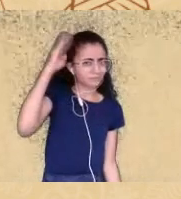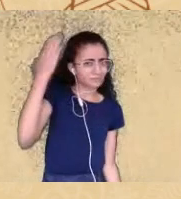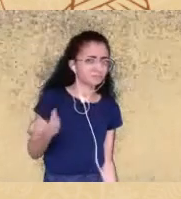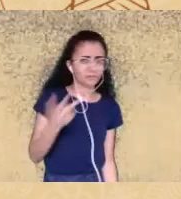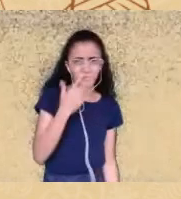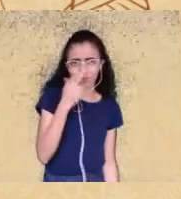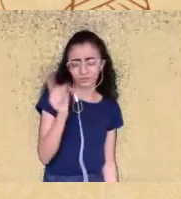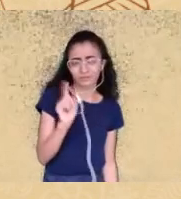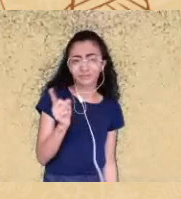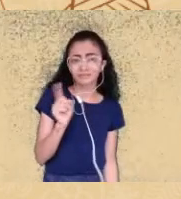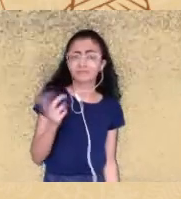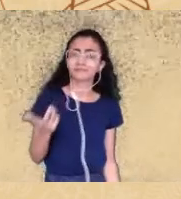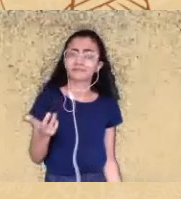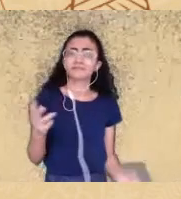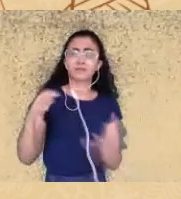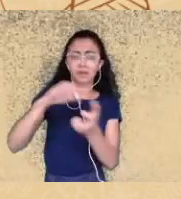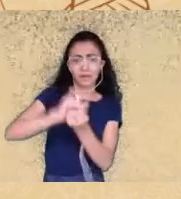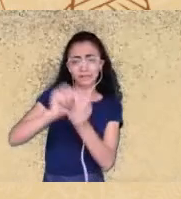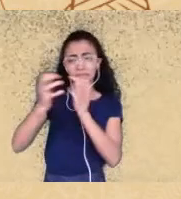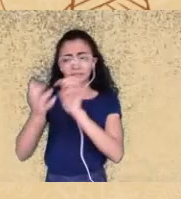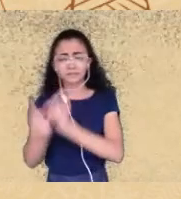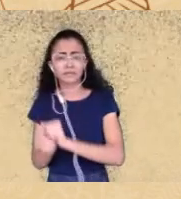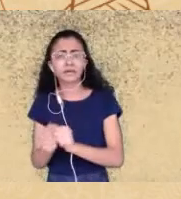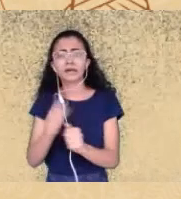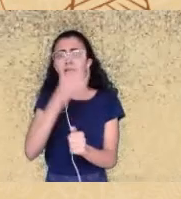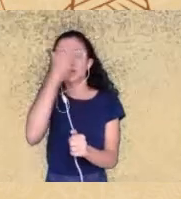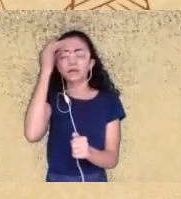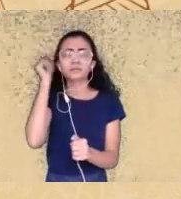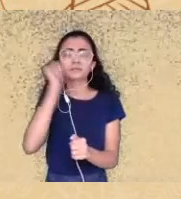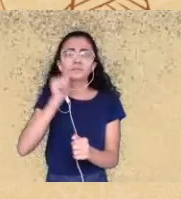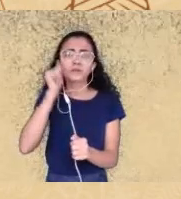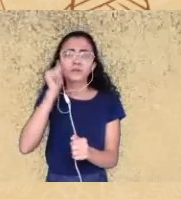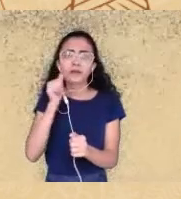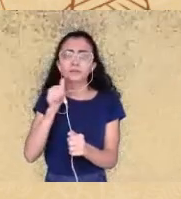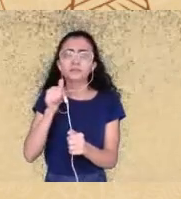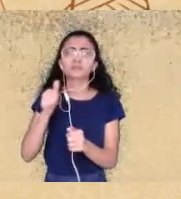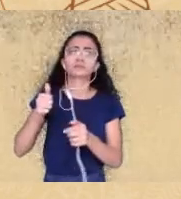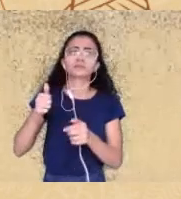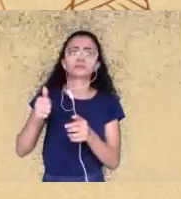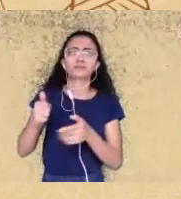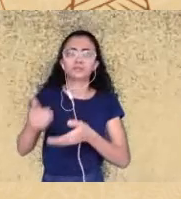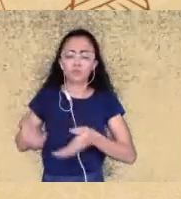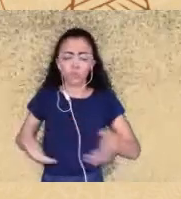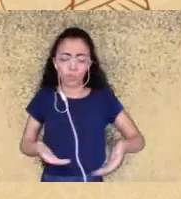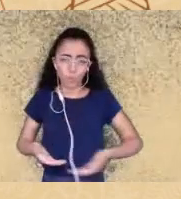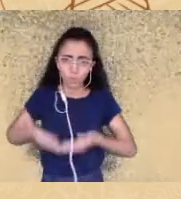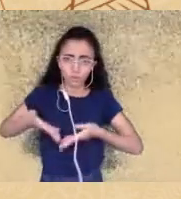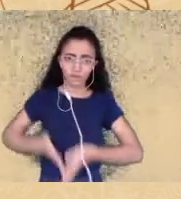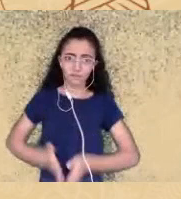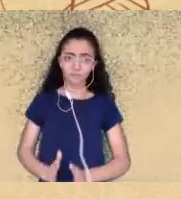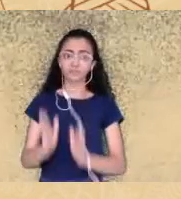artesãs as parteiras acho que pensar uma uma reparação social